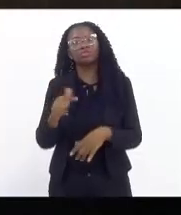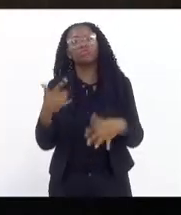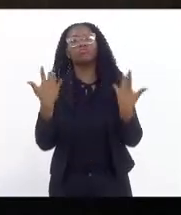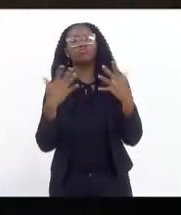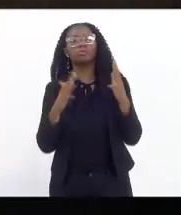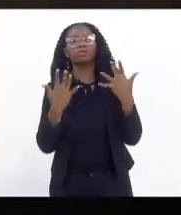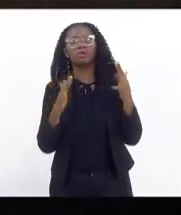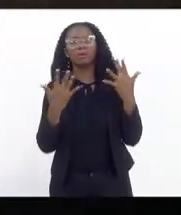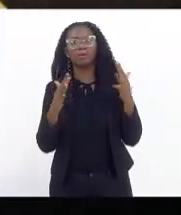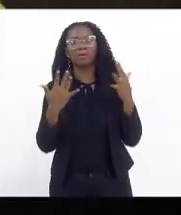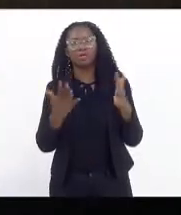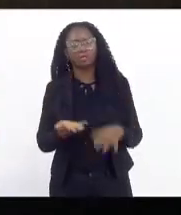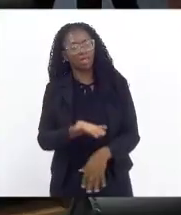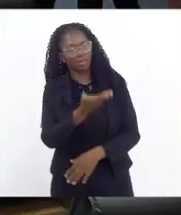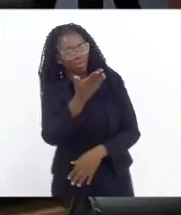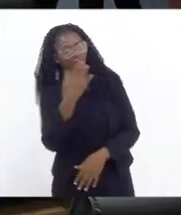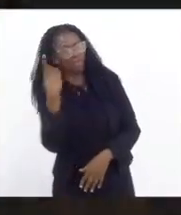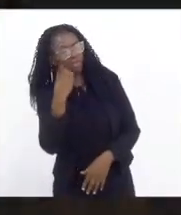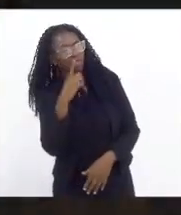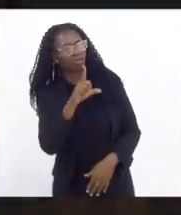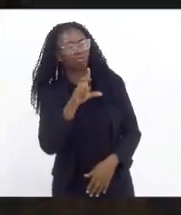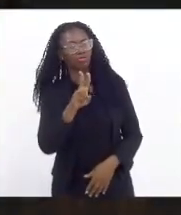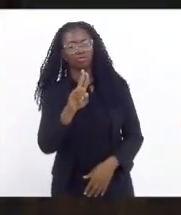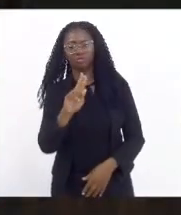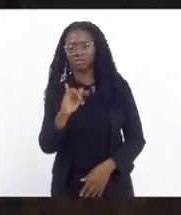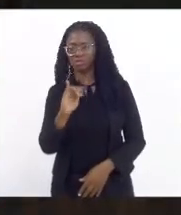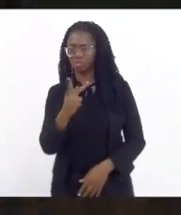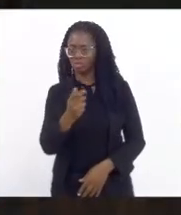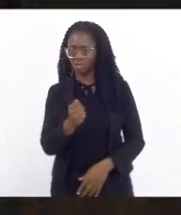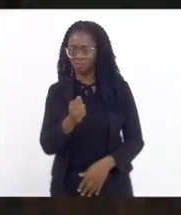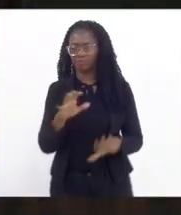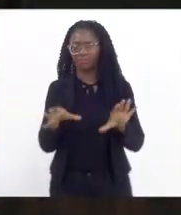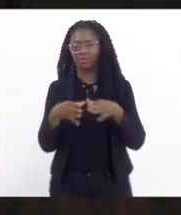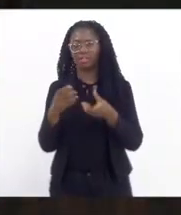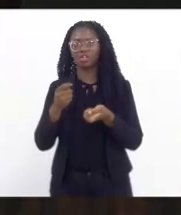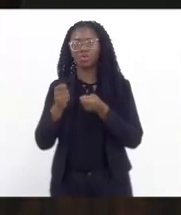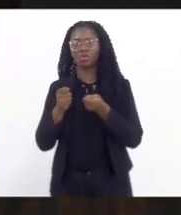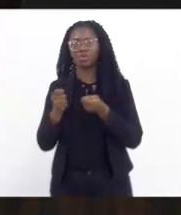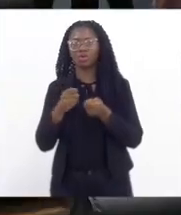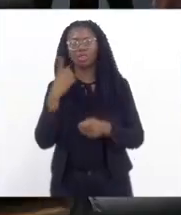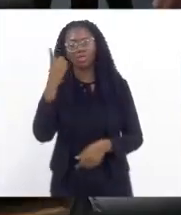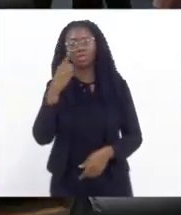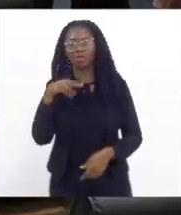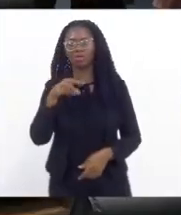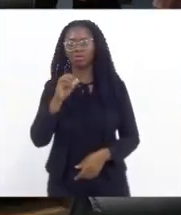do projeto, a deputada Lucinha. Pela Comissão de Economia, deputado Noel de Carvalho.